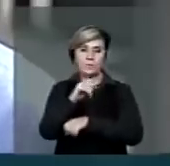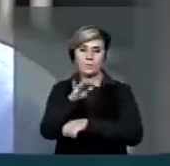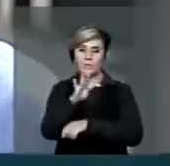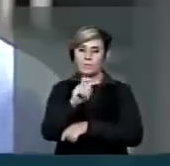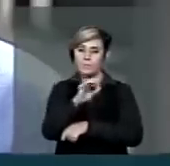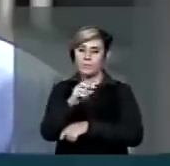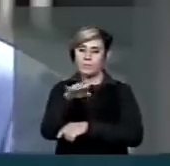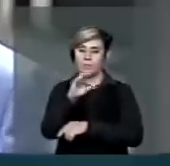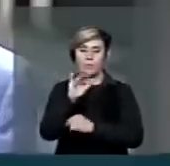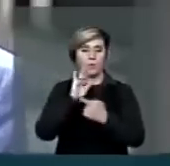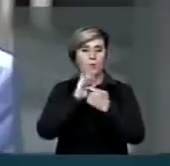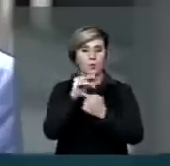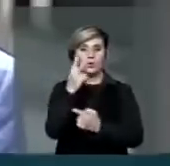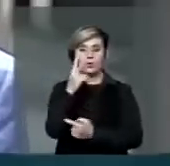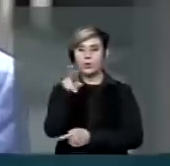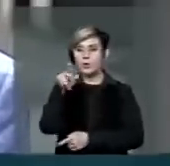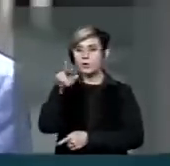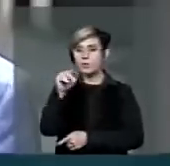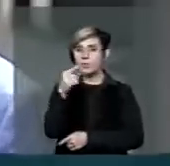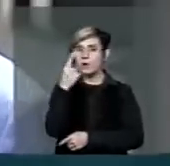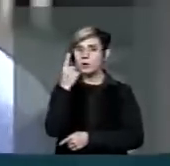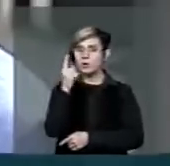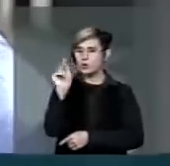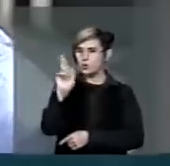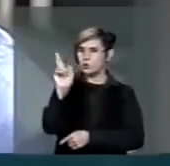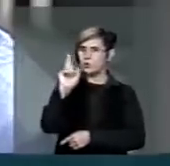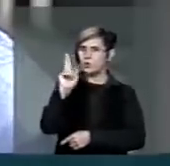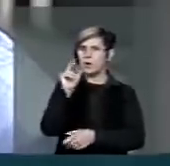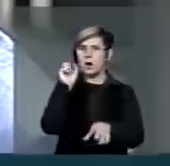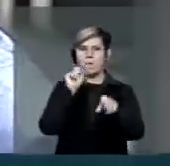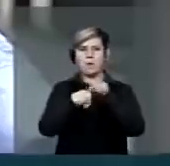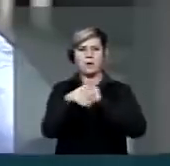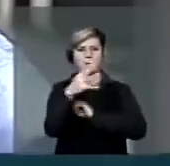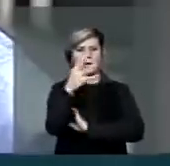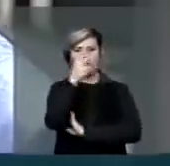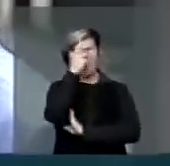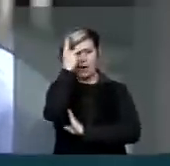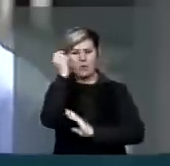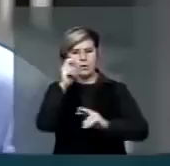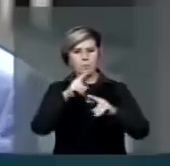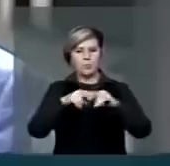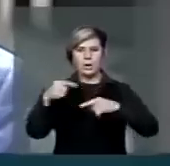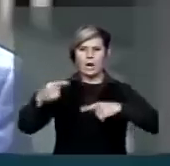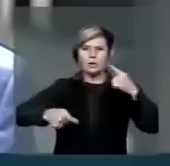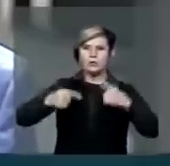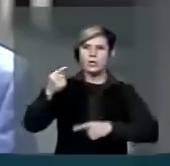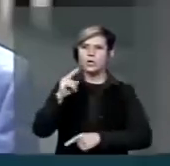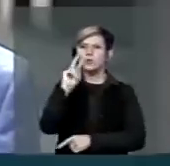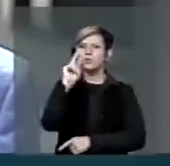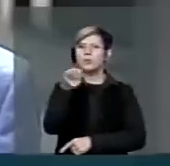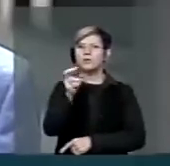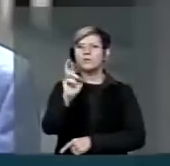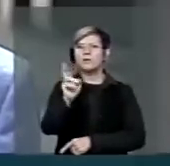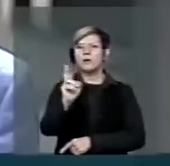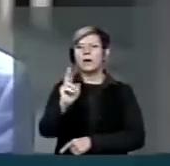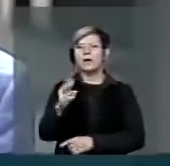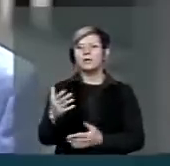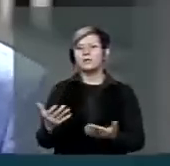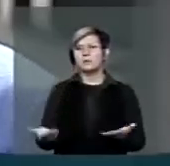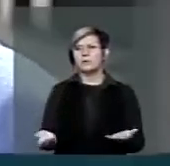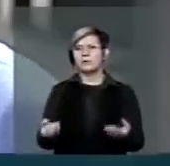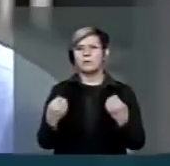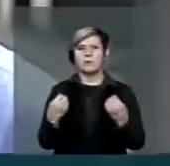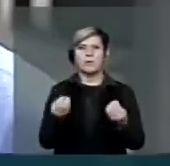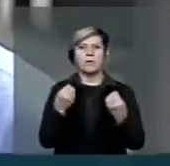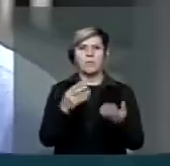irmãos de um gerente matam quatro pessoas por conta de uma disputa de dois mil reais. Eu estou